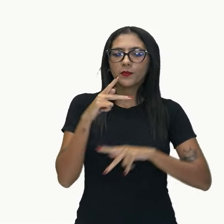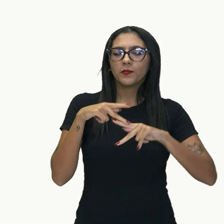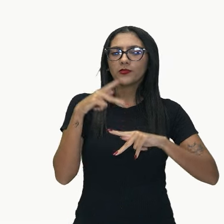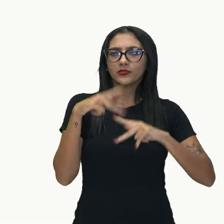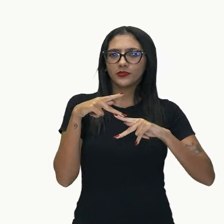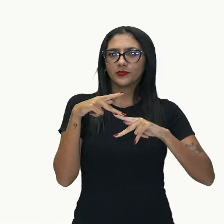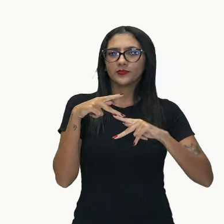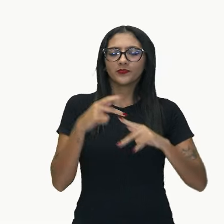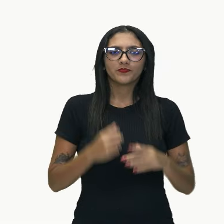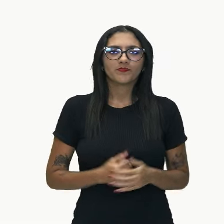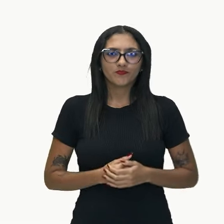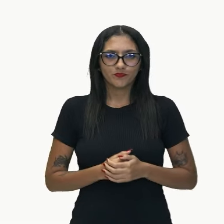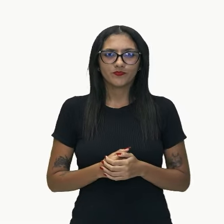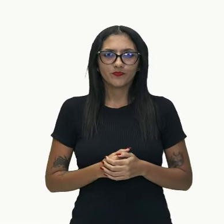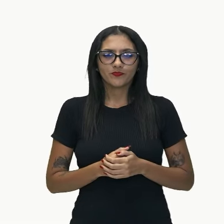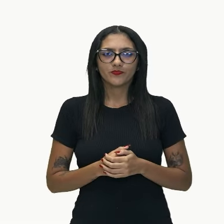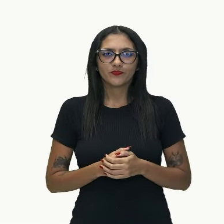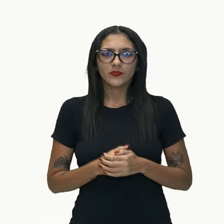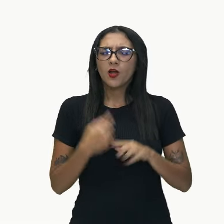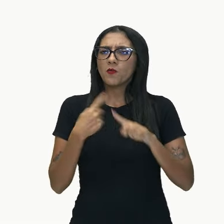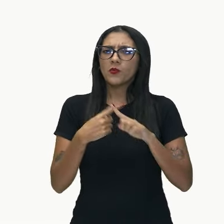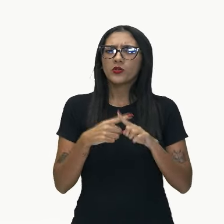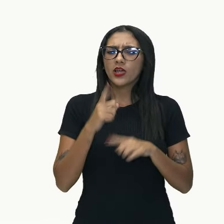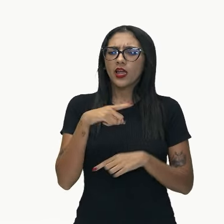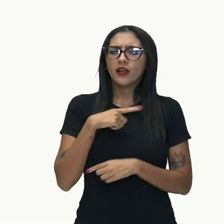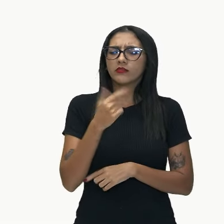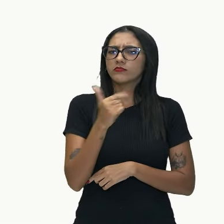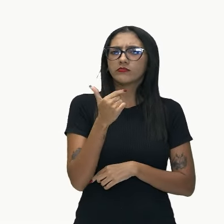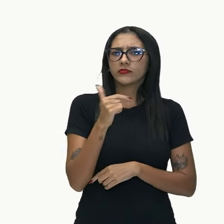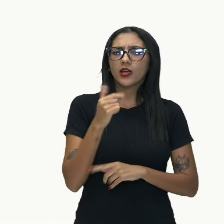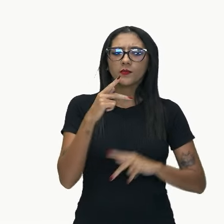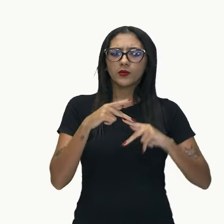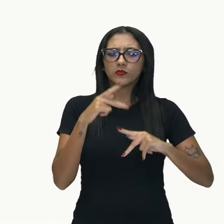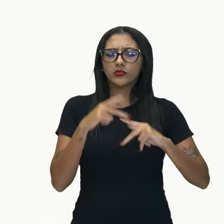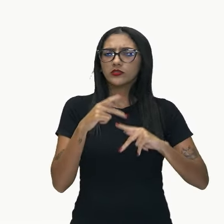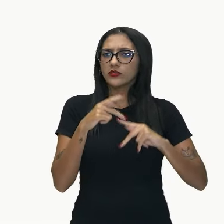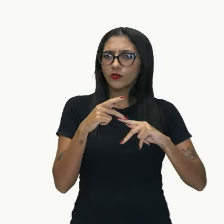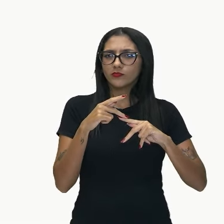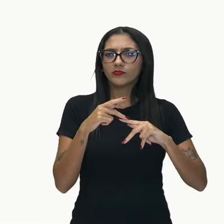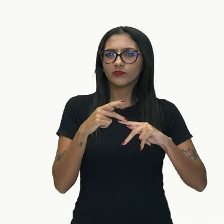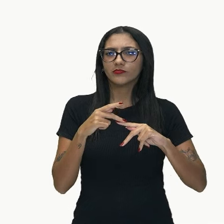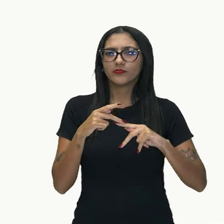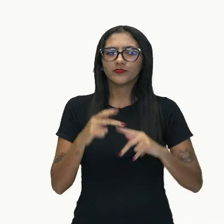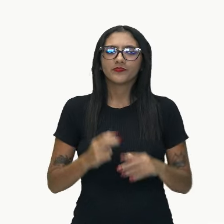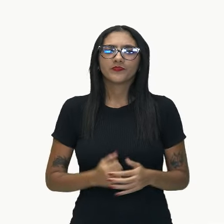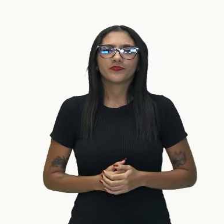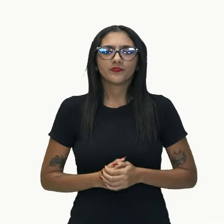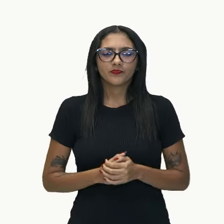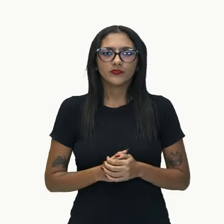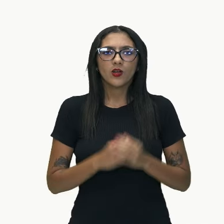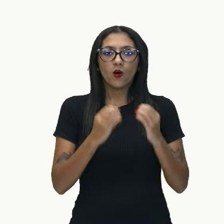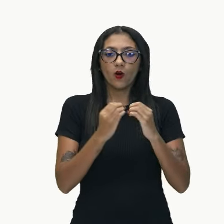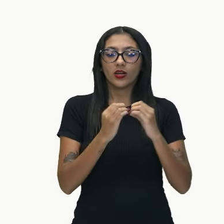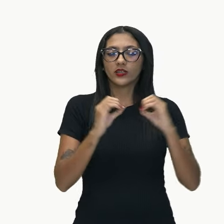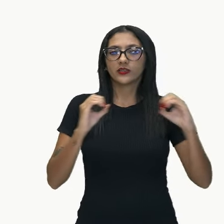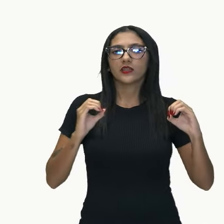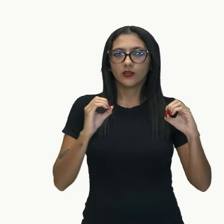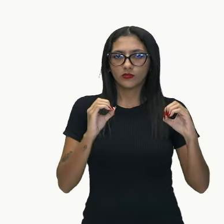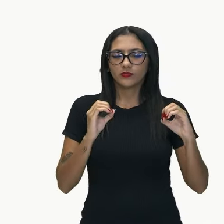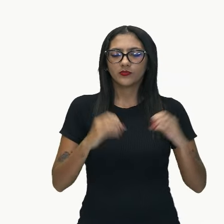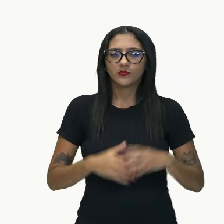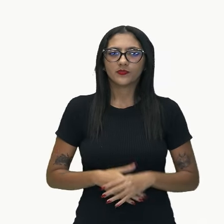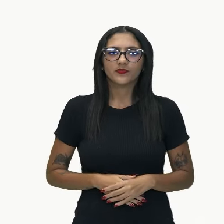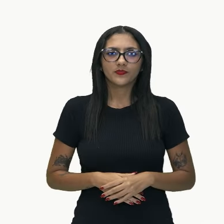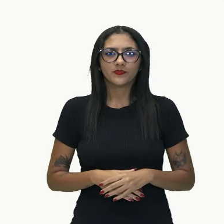E aí, porque não tem preposição, nós chamamos de objeto direto, tá? Então, a oração inteira é um objeto direto.